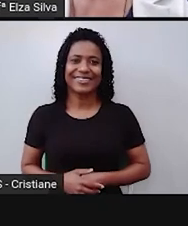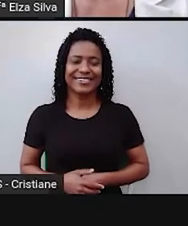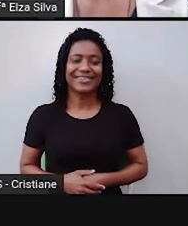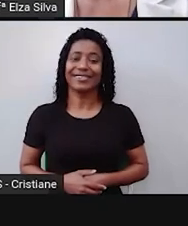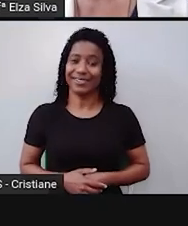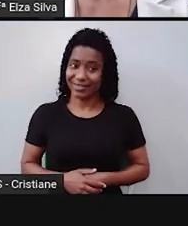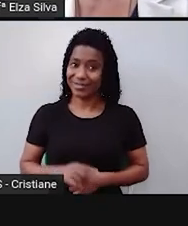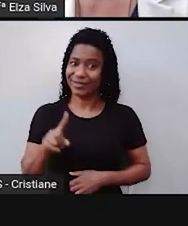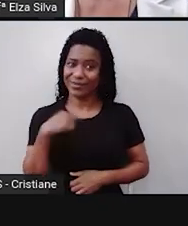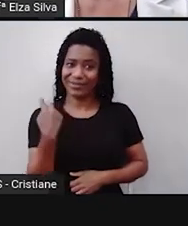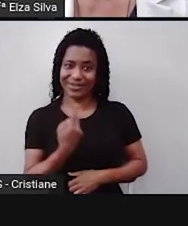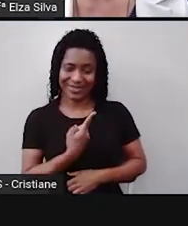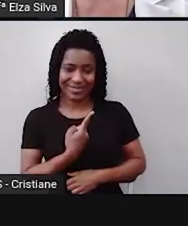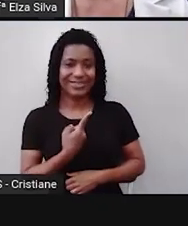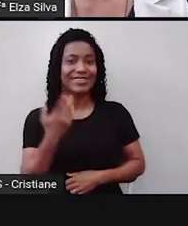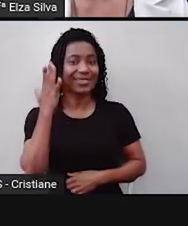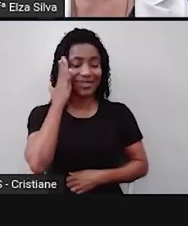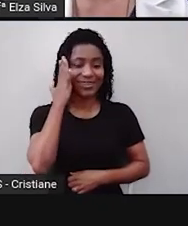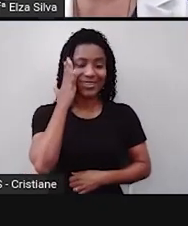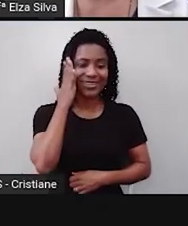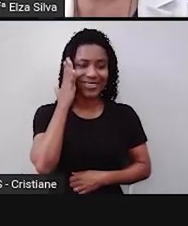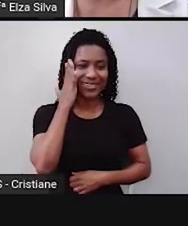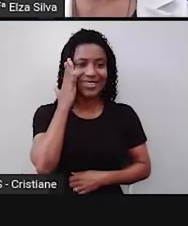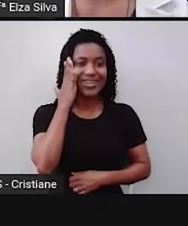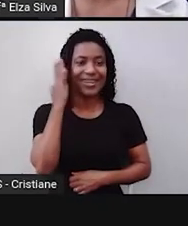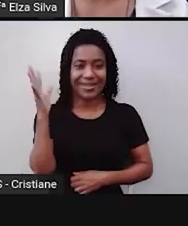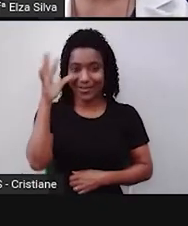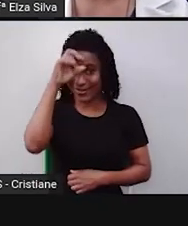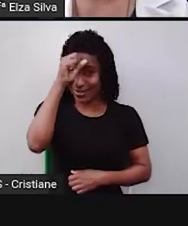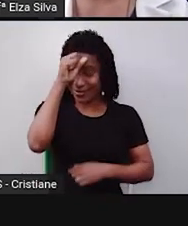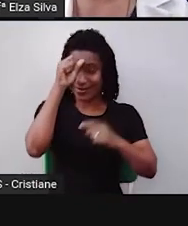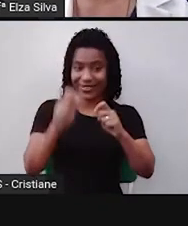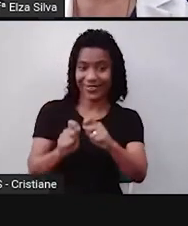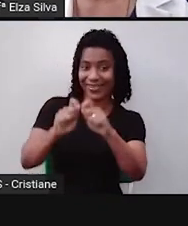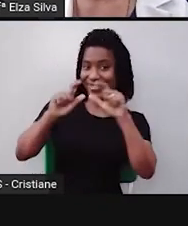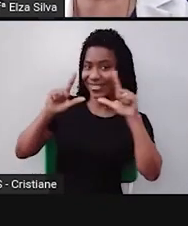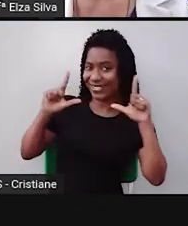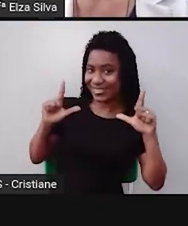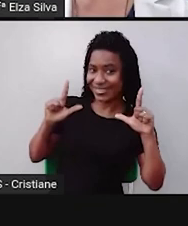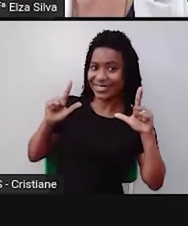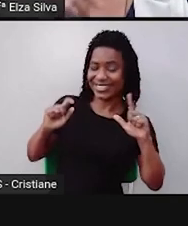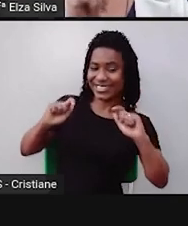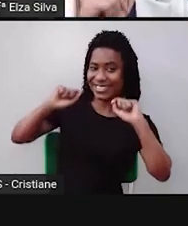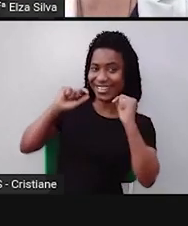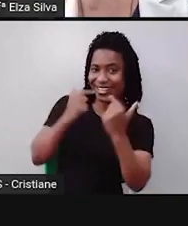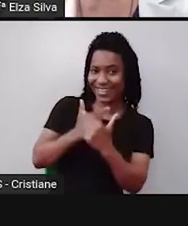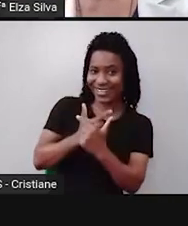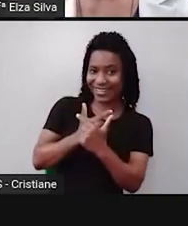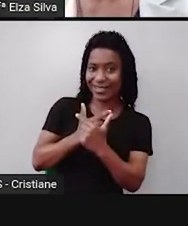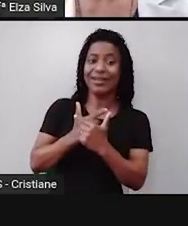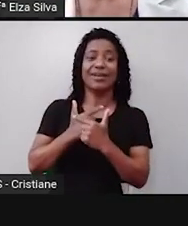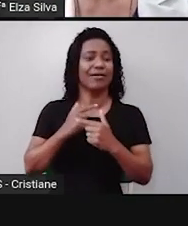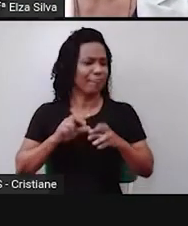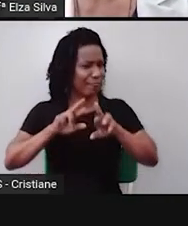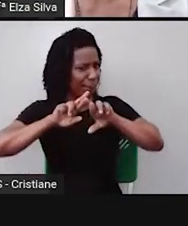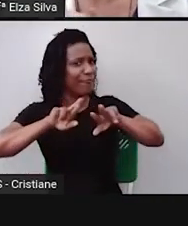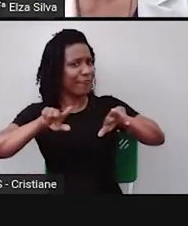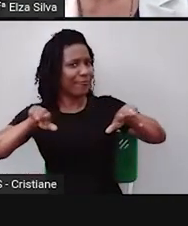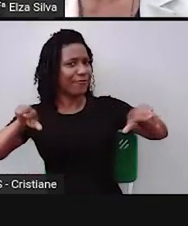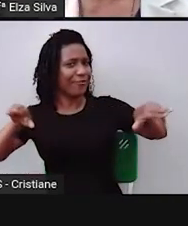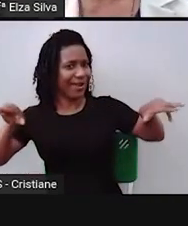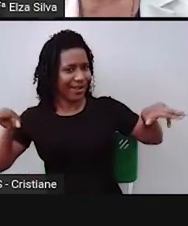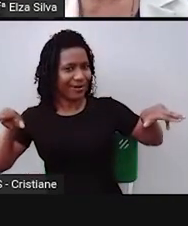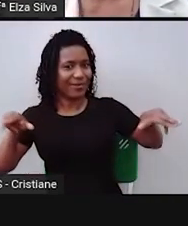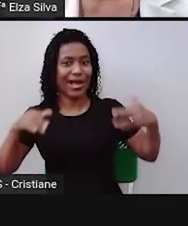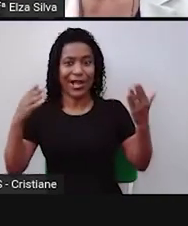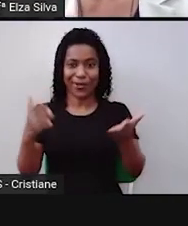Nós já sabemos que os memes podem gerar diferentes sentidos, não é verdade? Agora é a sua vez de tentar entender